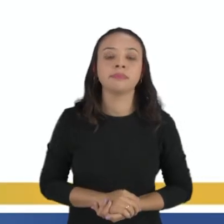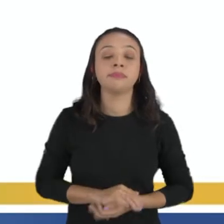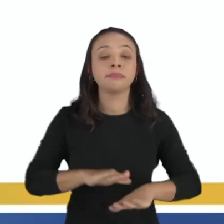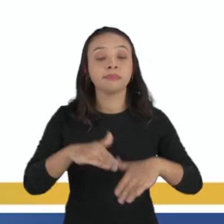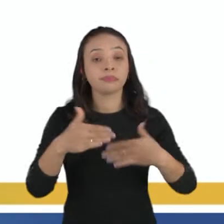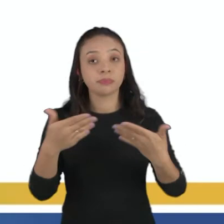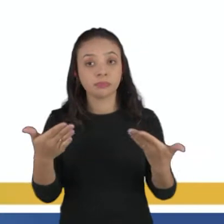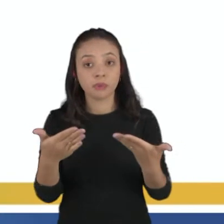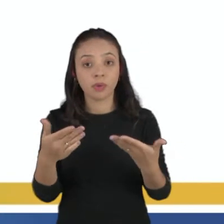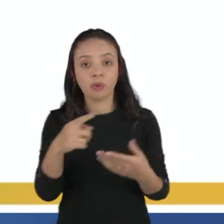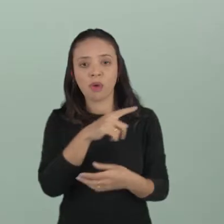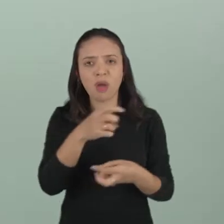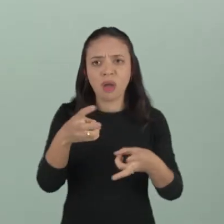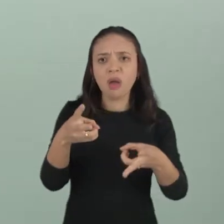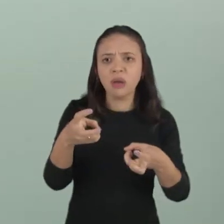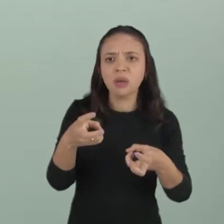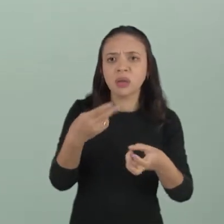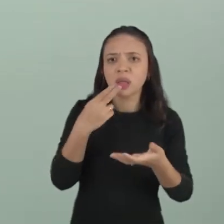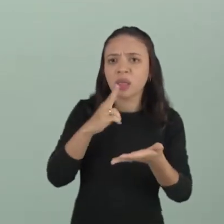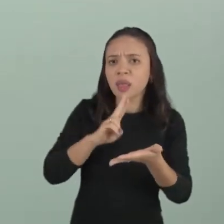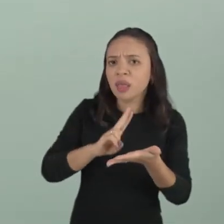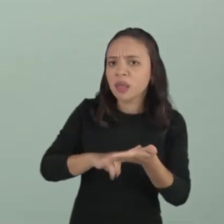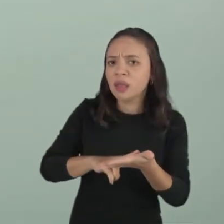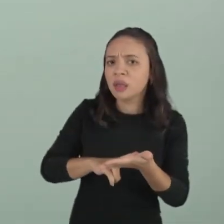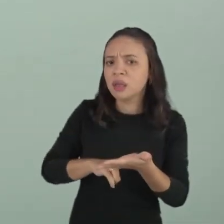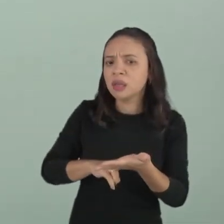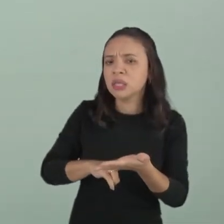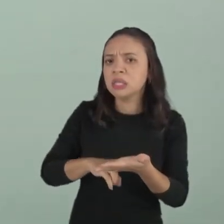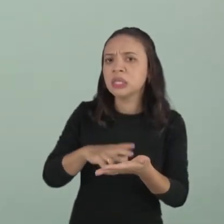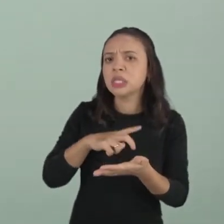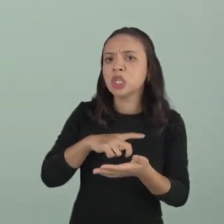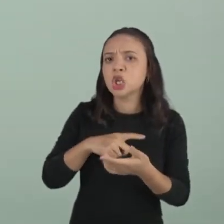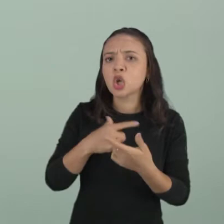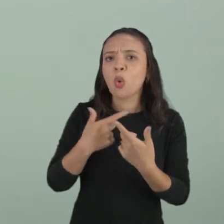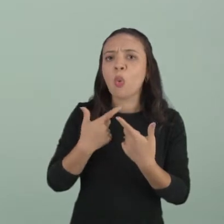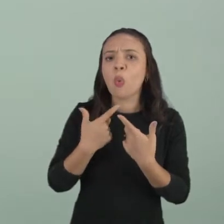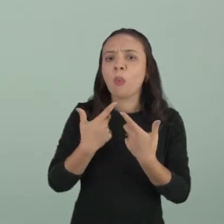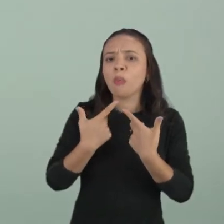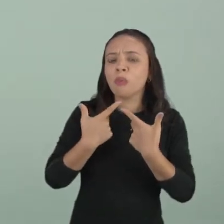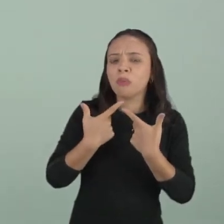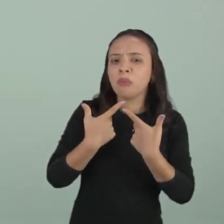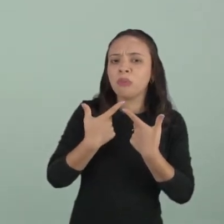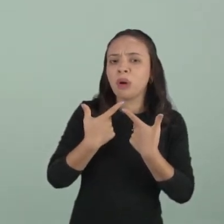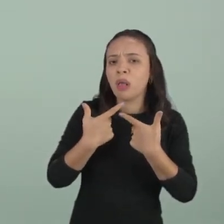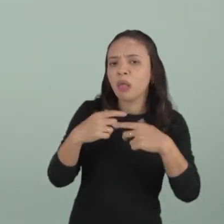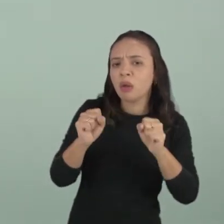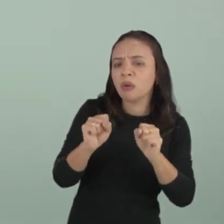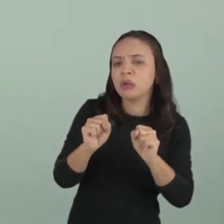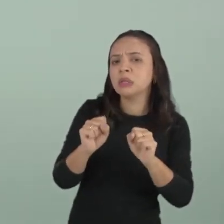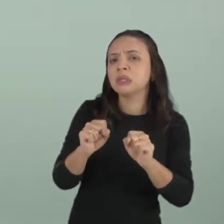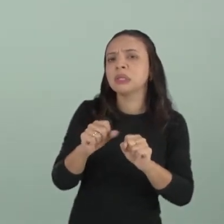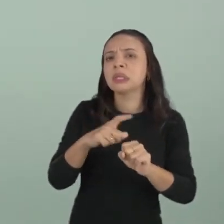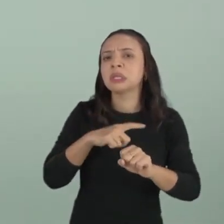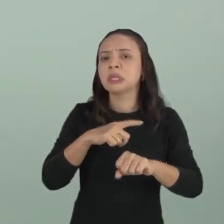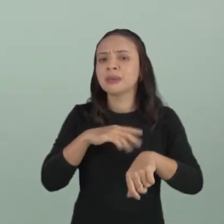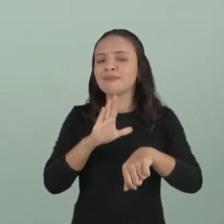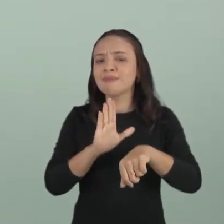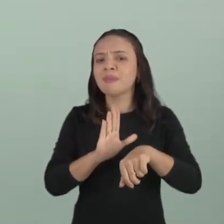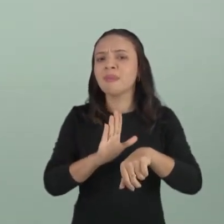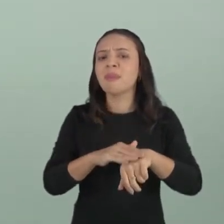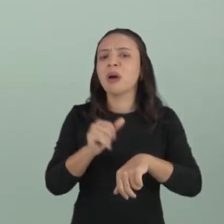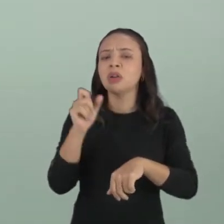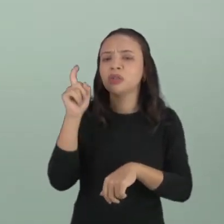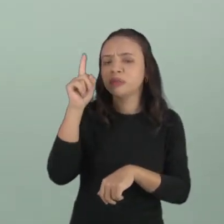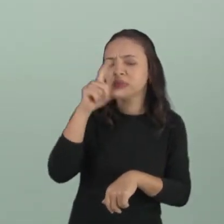Gente, vocês perceberam que a carta tem uma linguagem um pouquinho mais complexa. Talvez muitas